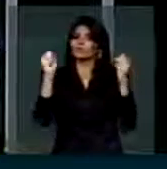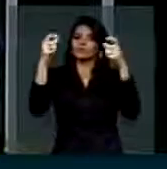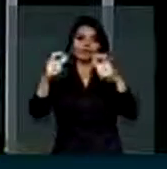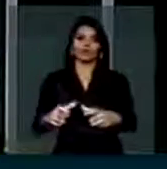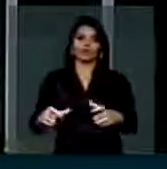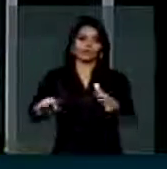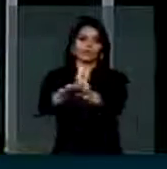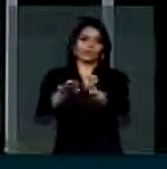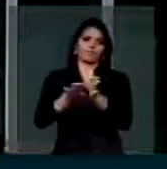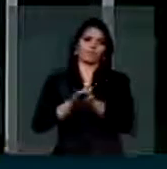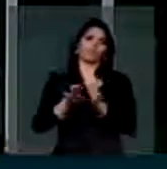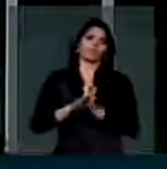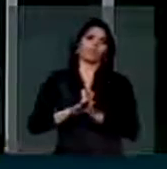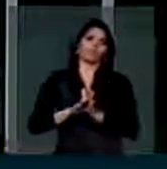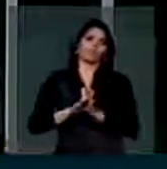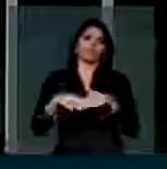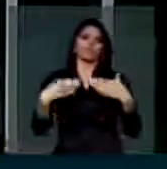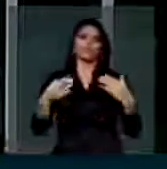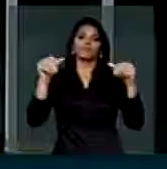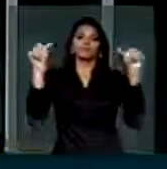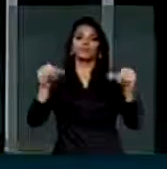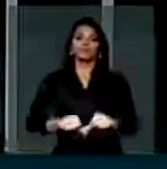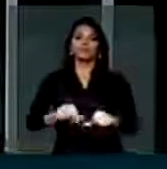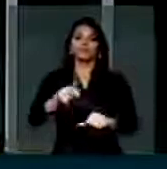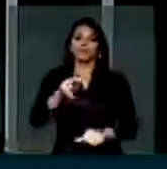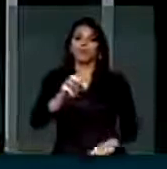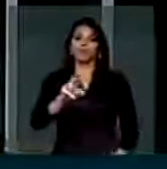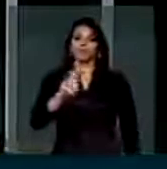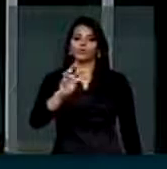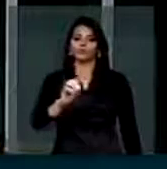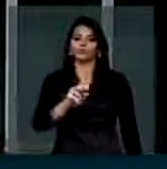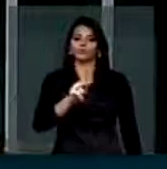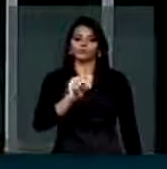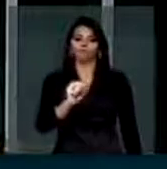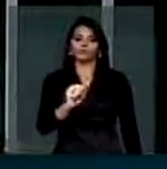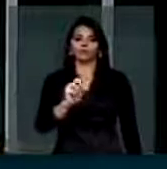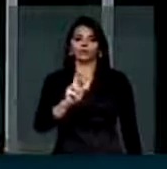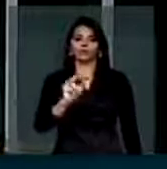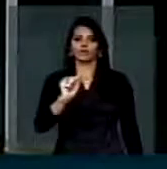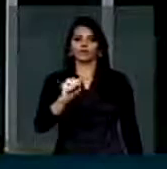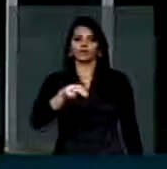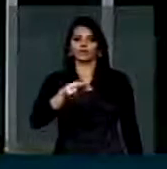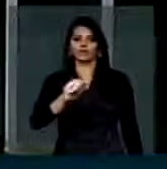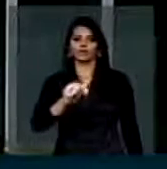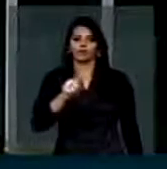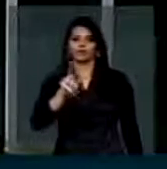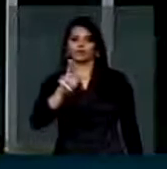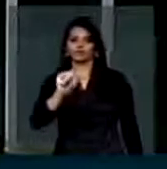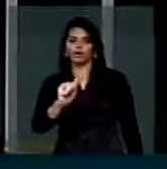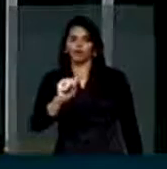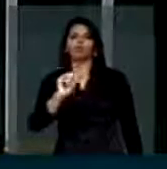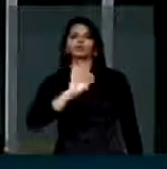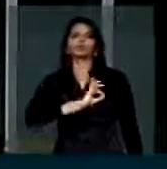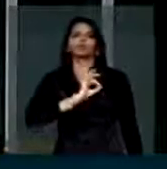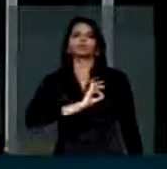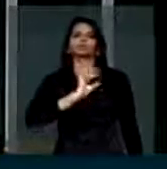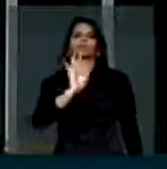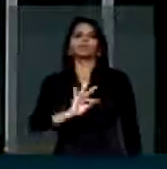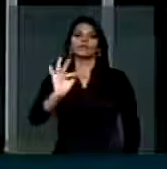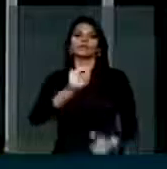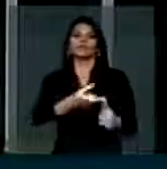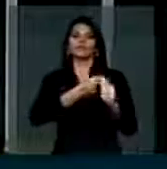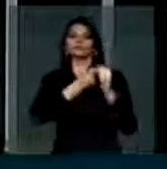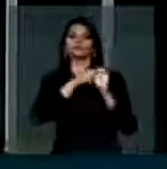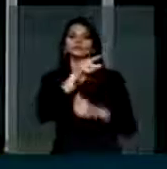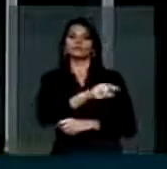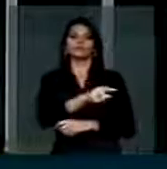deputado? E o pior disso, no porto do Paranaguá, a Polícia Federal está multando os